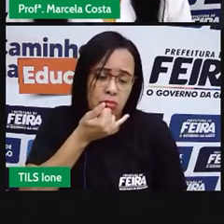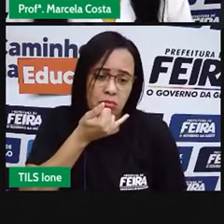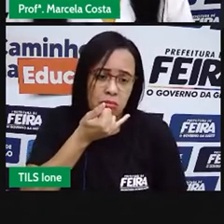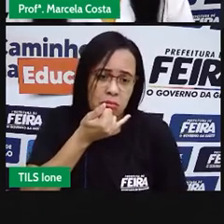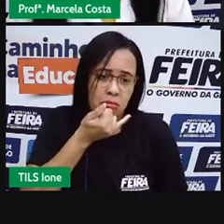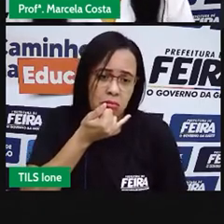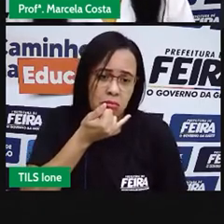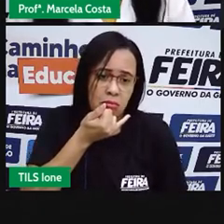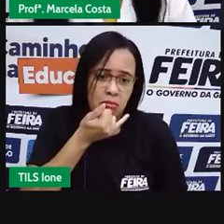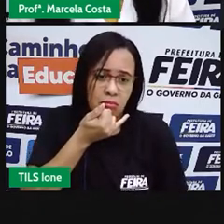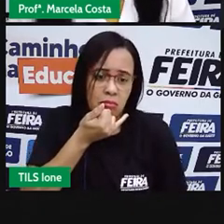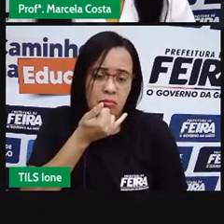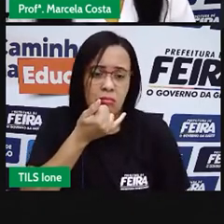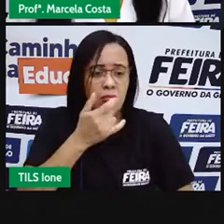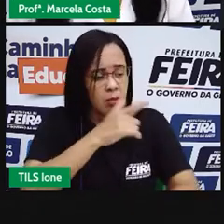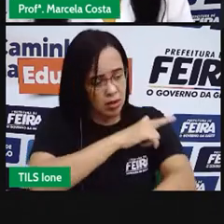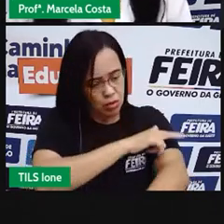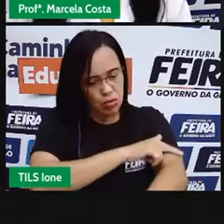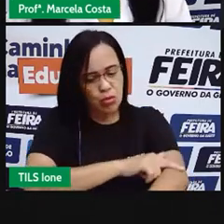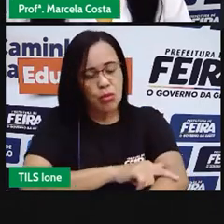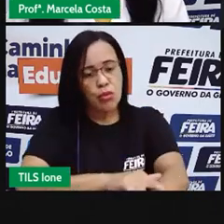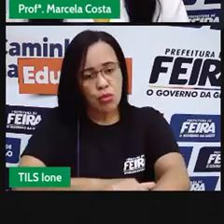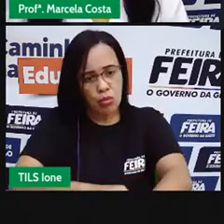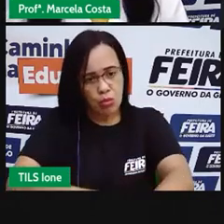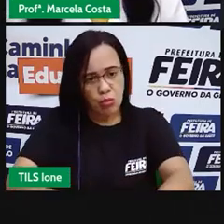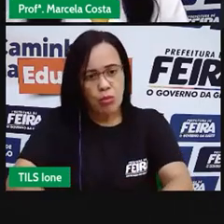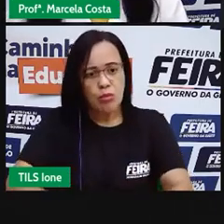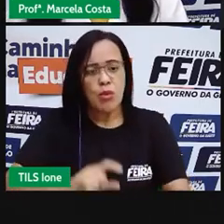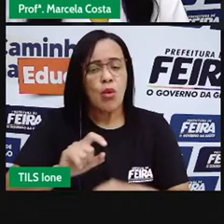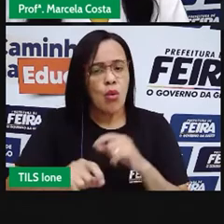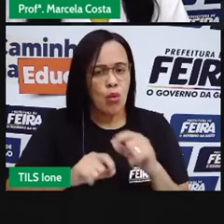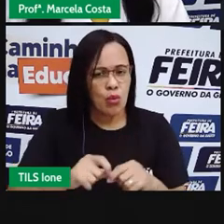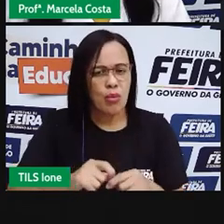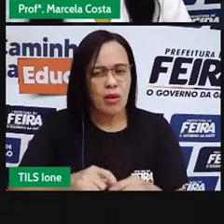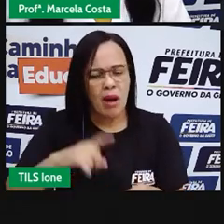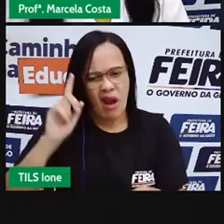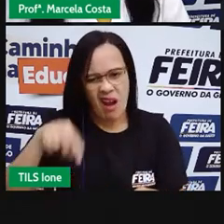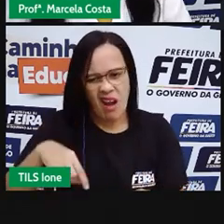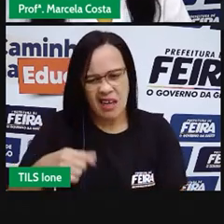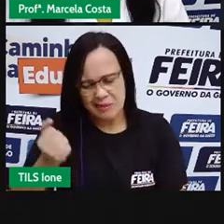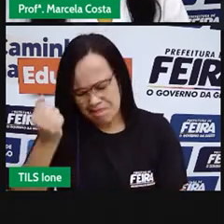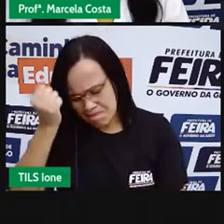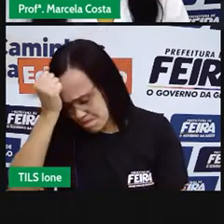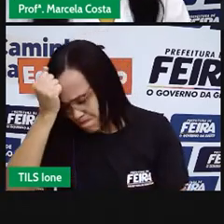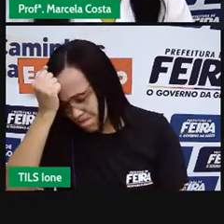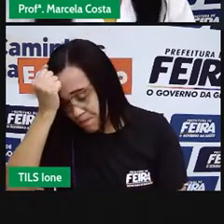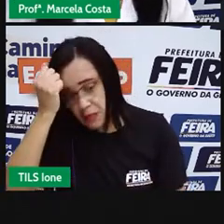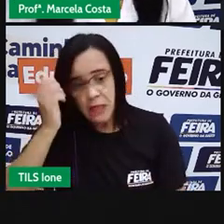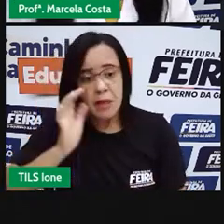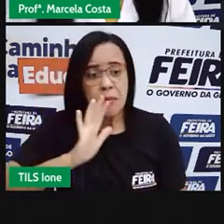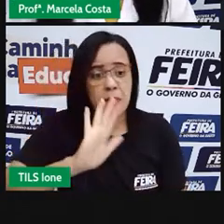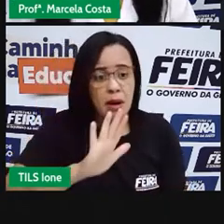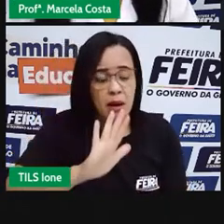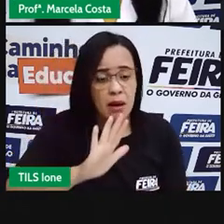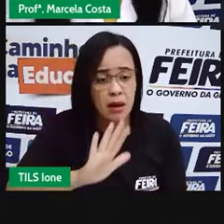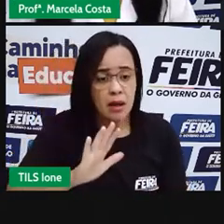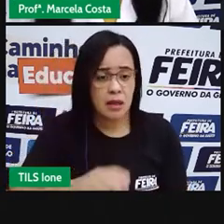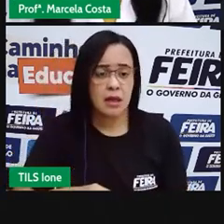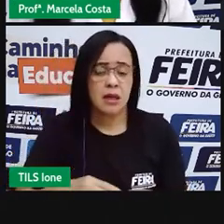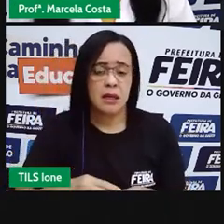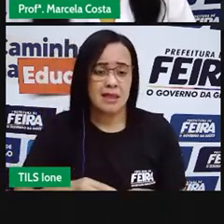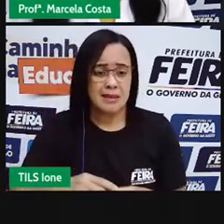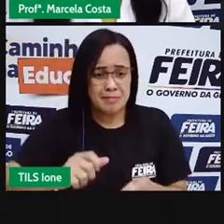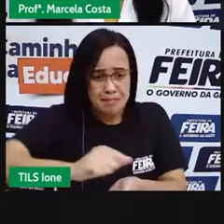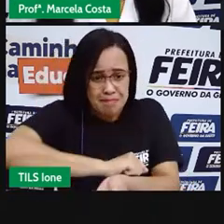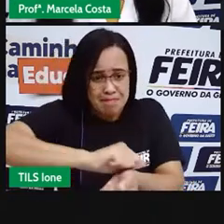com a educação pode me mostrar que você se arrependeu, mas não vai afogar